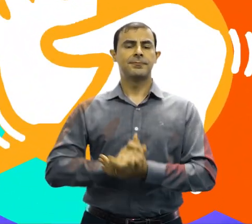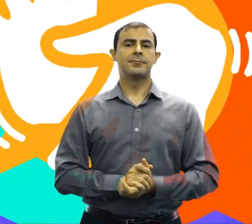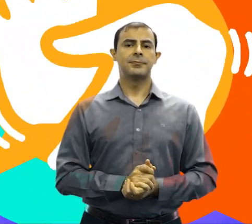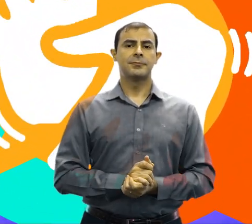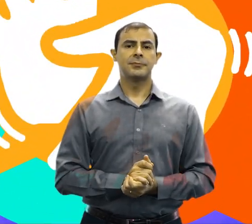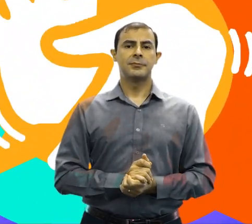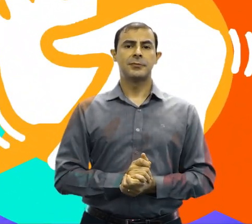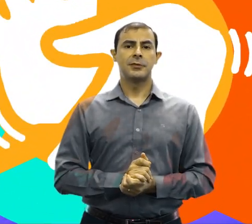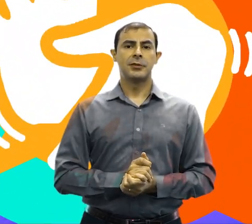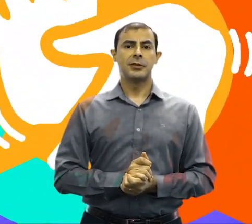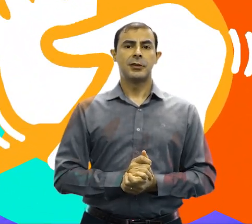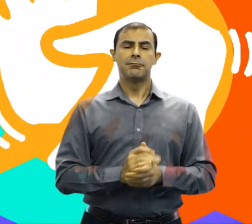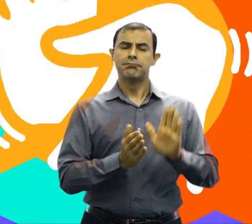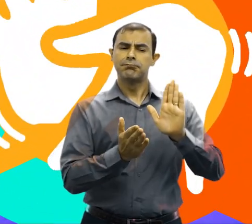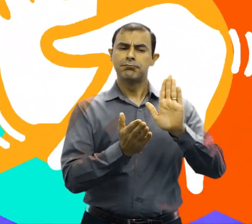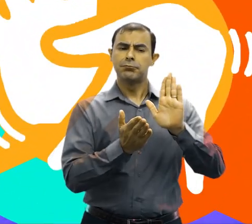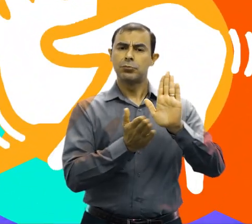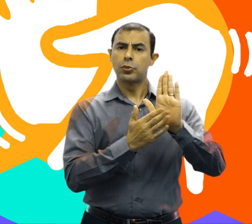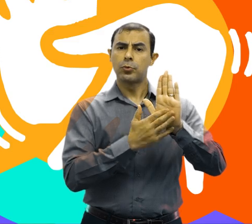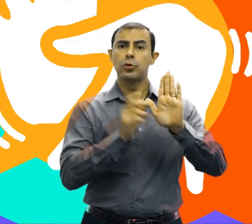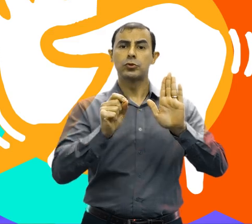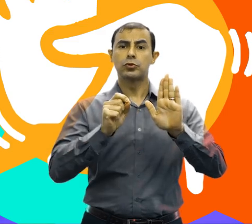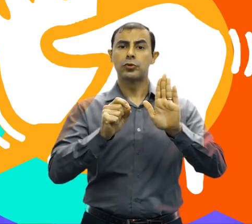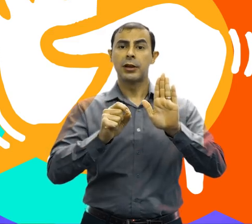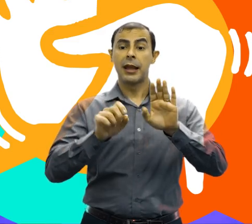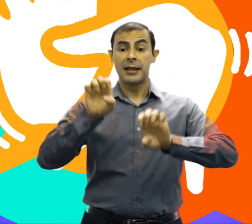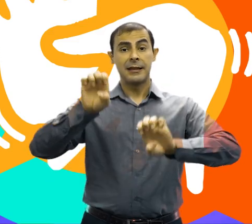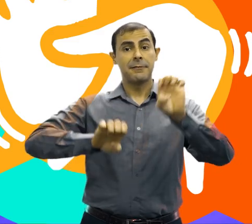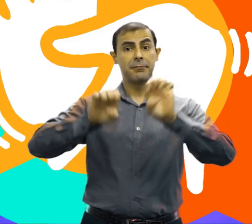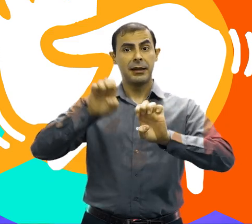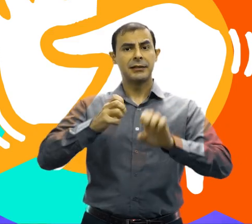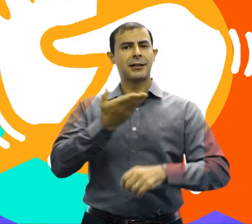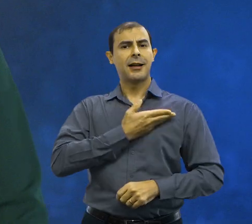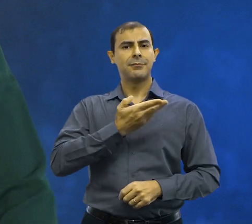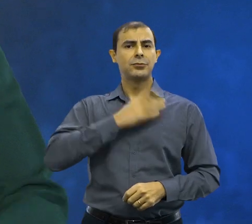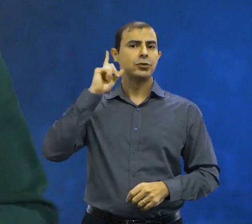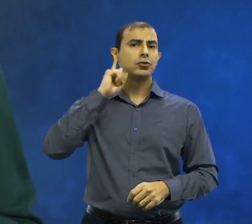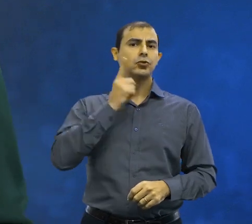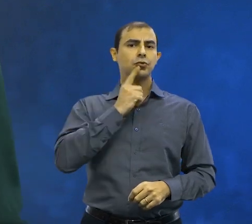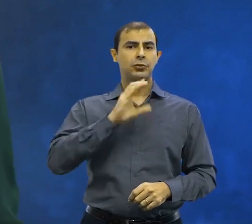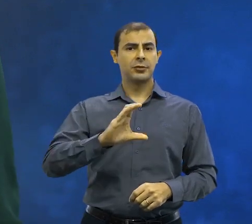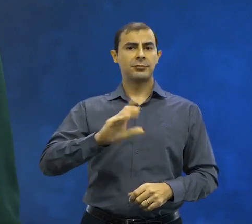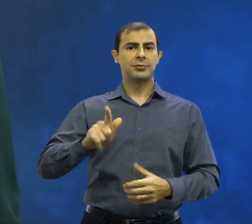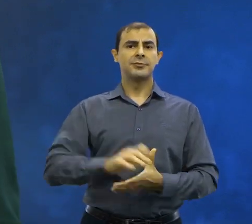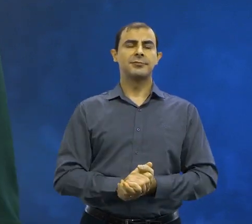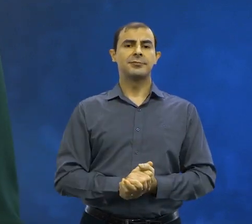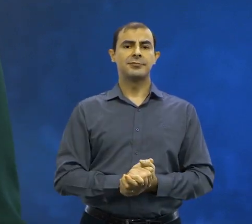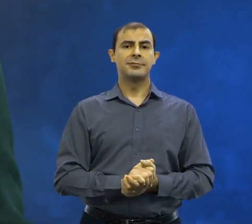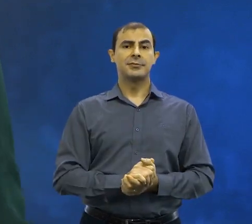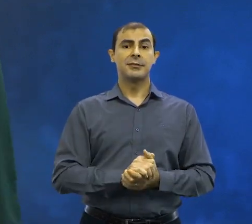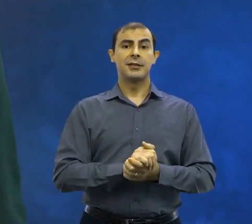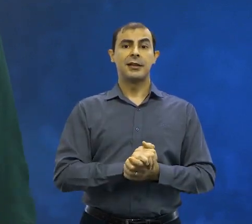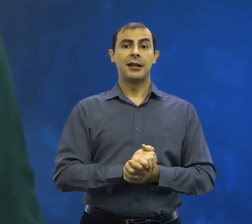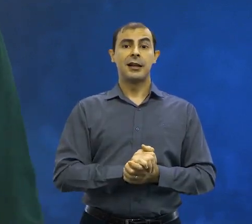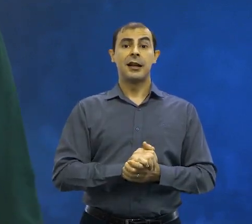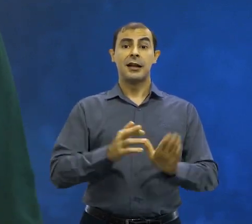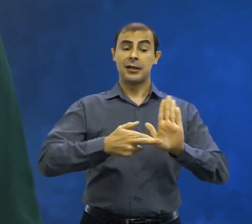dispõe sobre o Programa Empresa Amiga do Surdo, em Campo Grande. Resolução nº